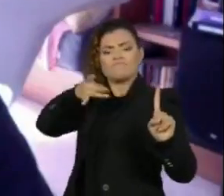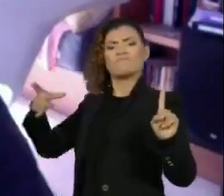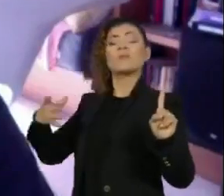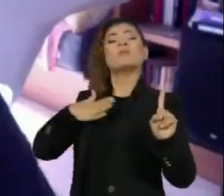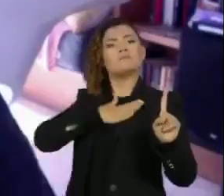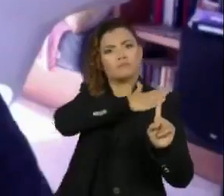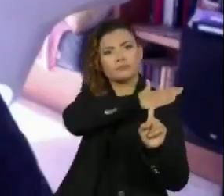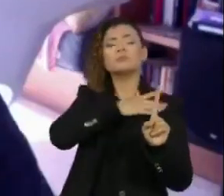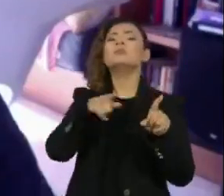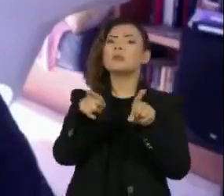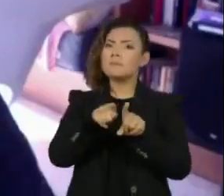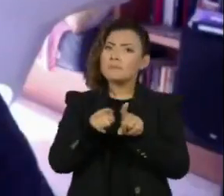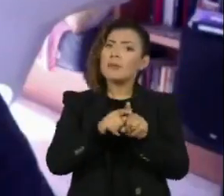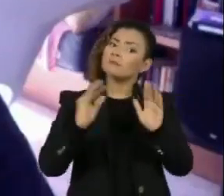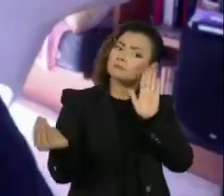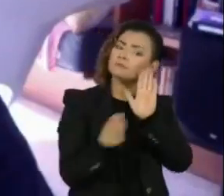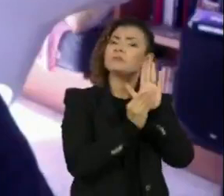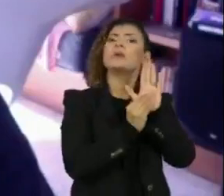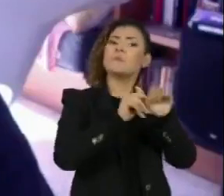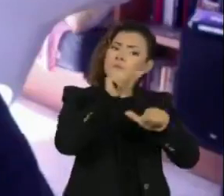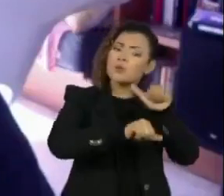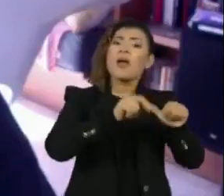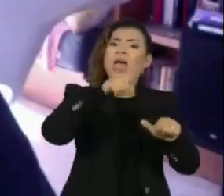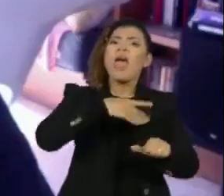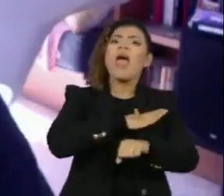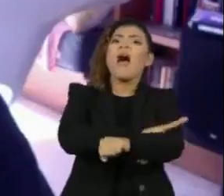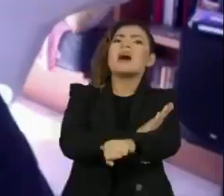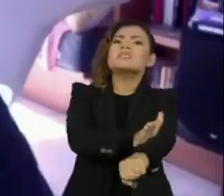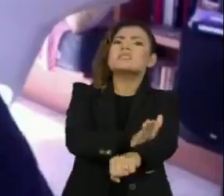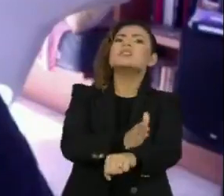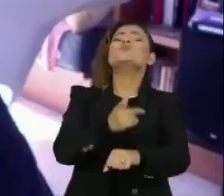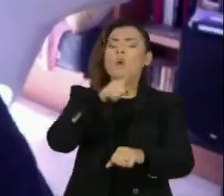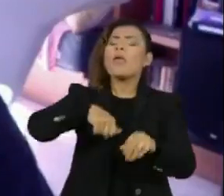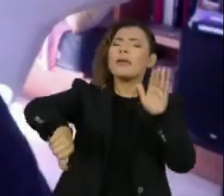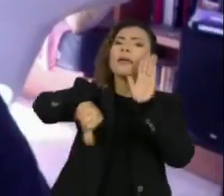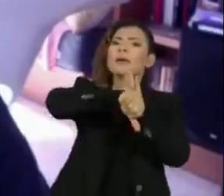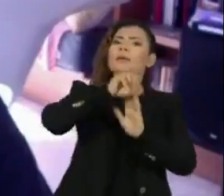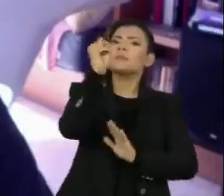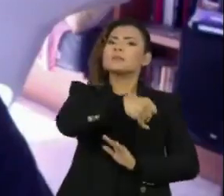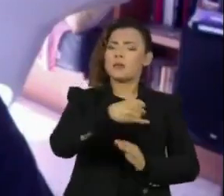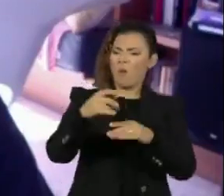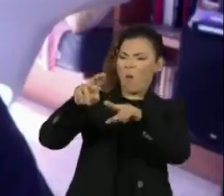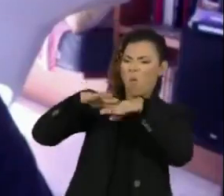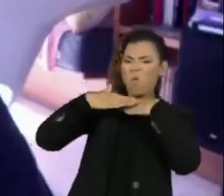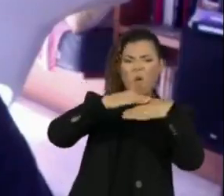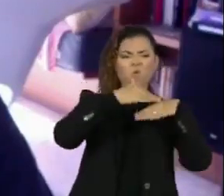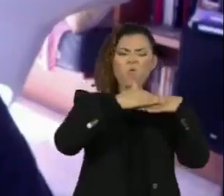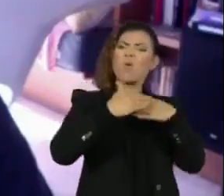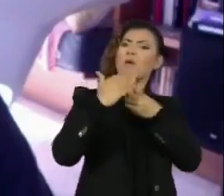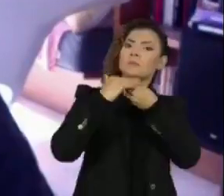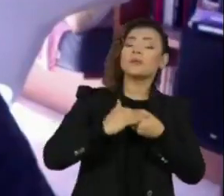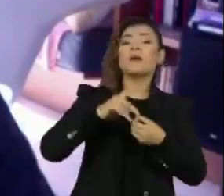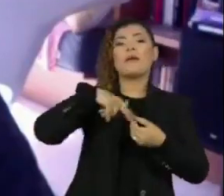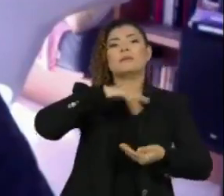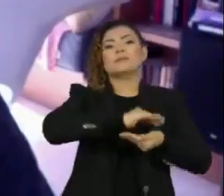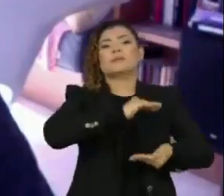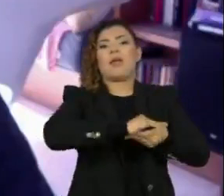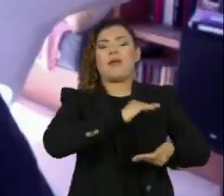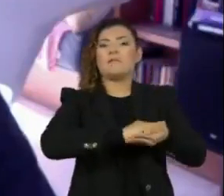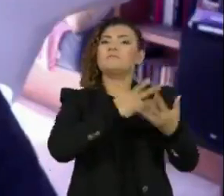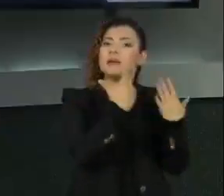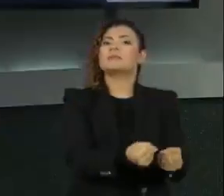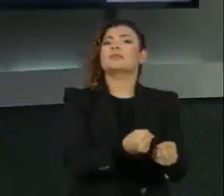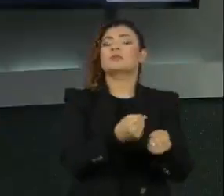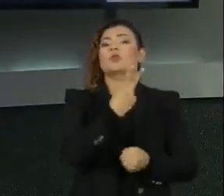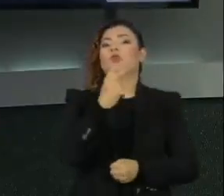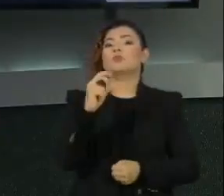LGBTs passam a ser considerados racismos. É um tipo de racismo, né? Por conta dessa decisão do STF de 2019.